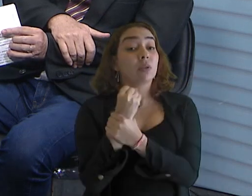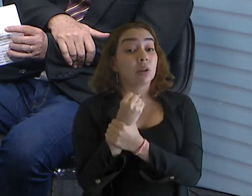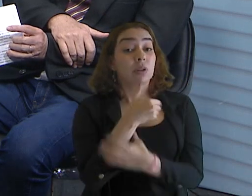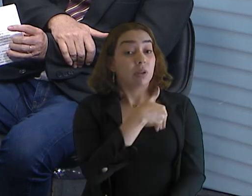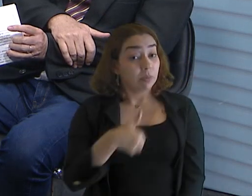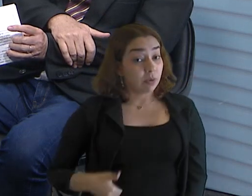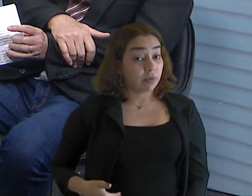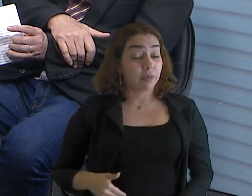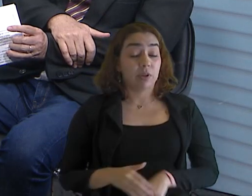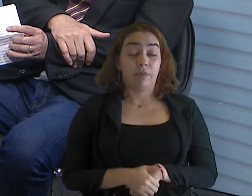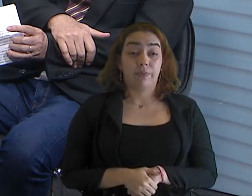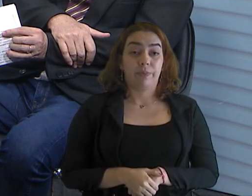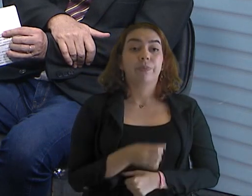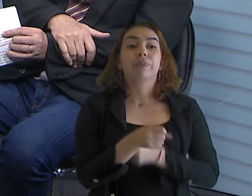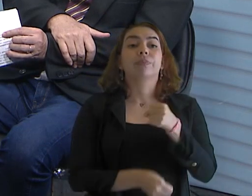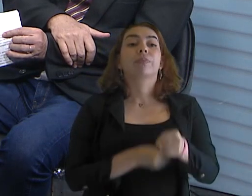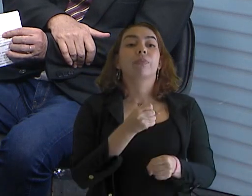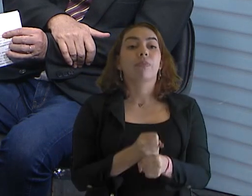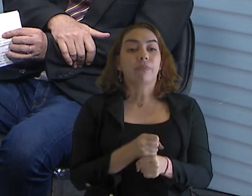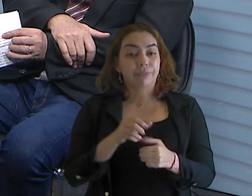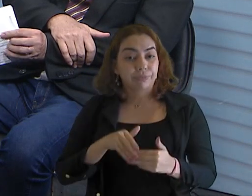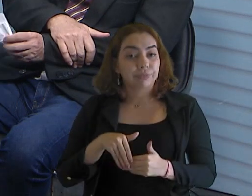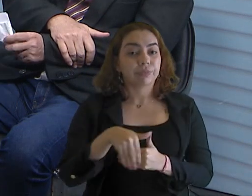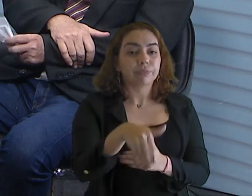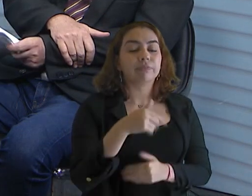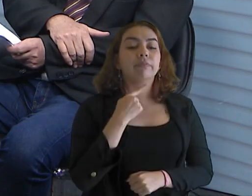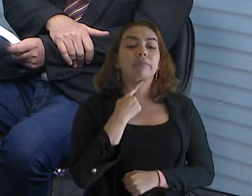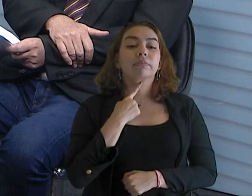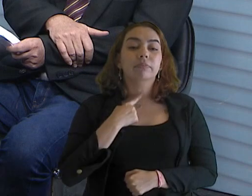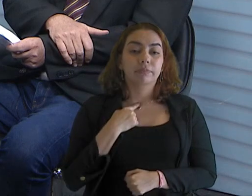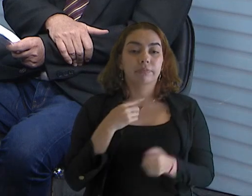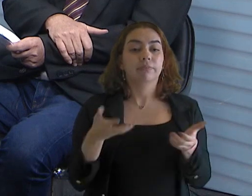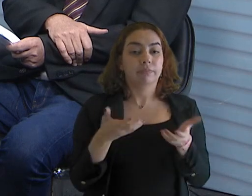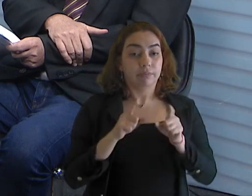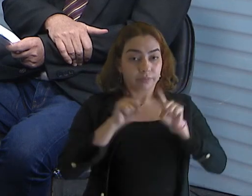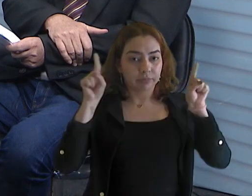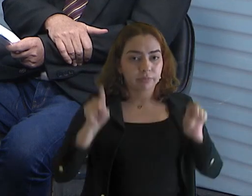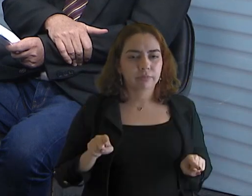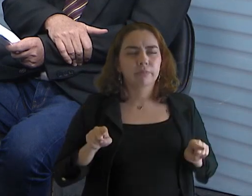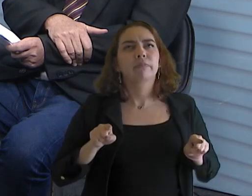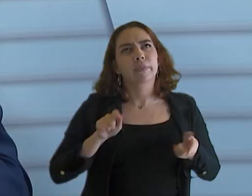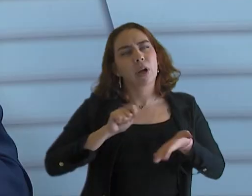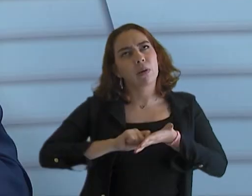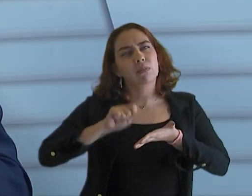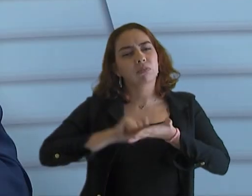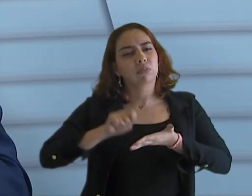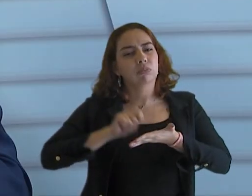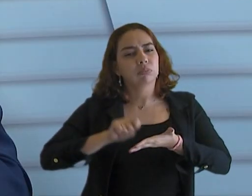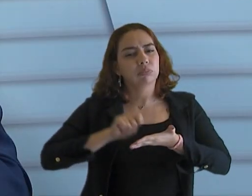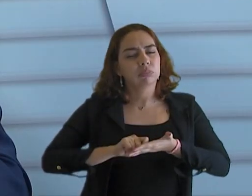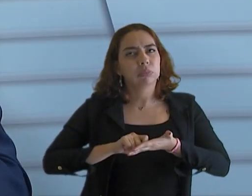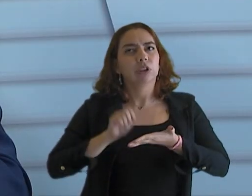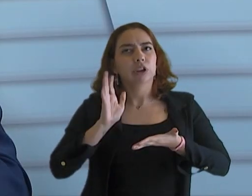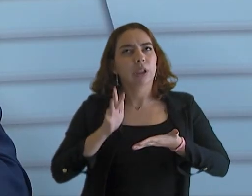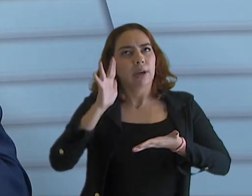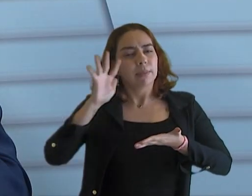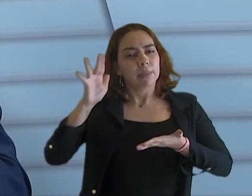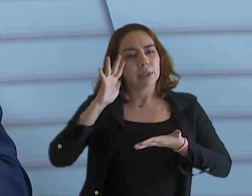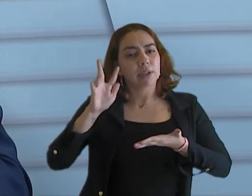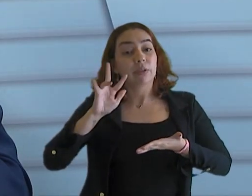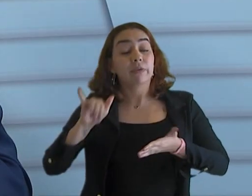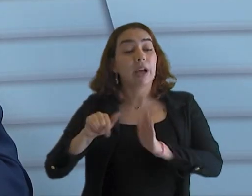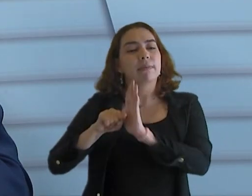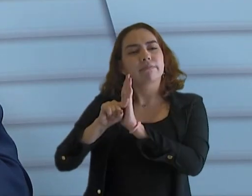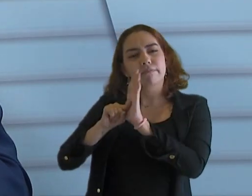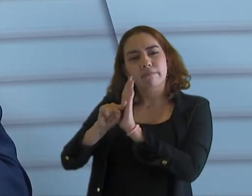esse ano. É o nosso desejo, a gente está fazendo um projeto para isso, de fazer uma fiscalização nas políticas públicas de primeira